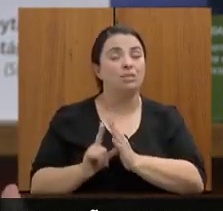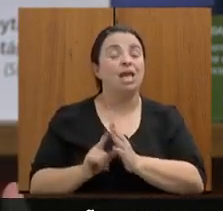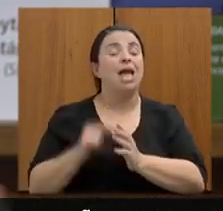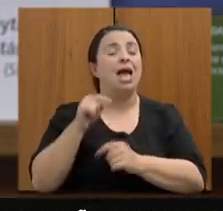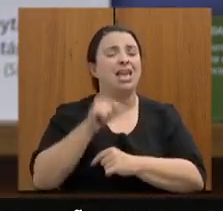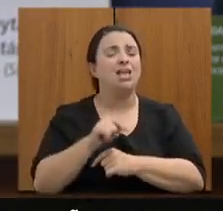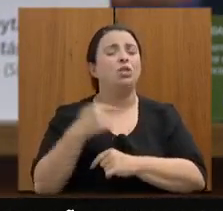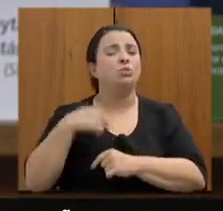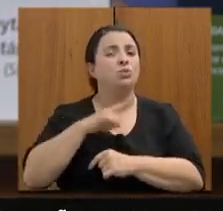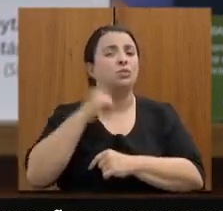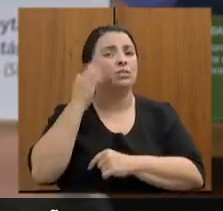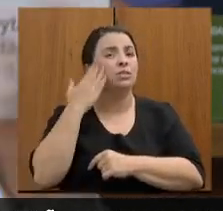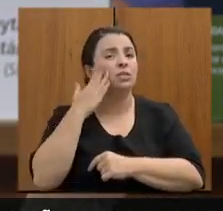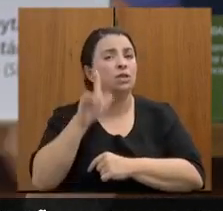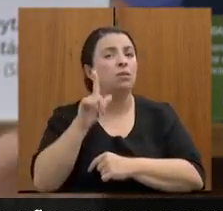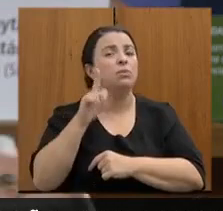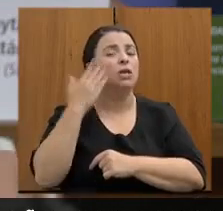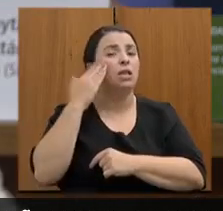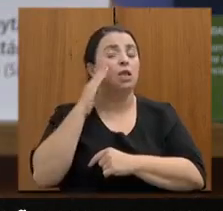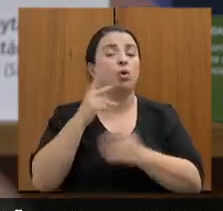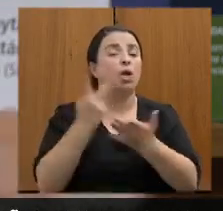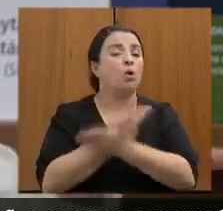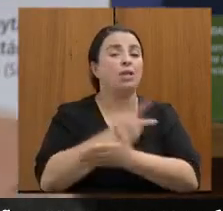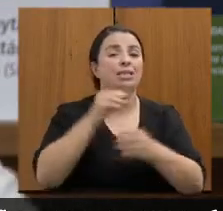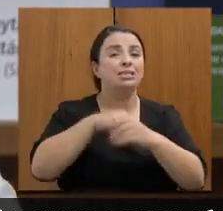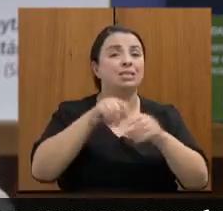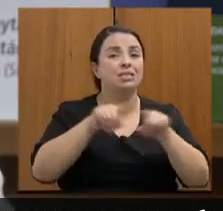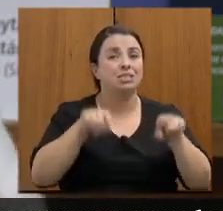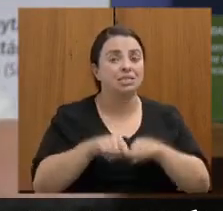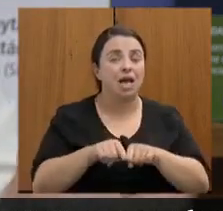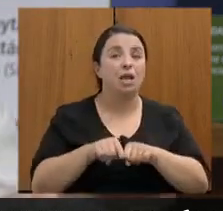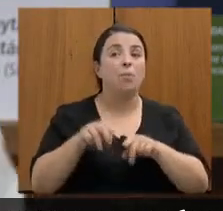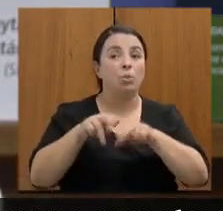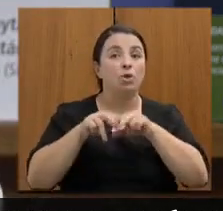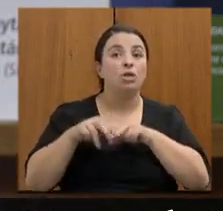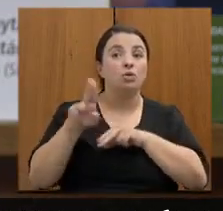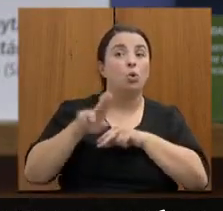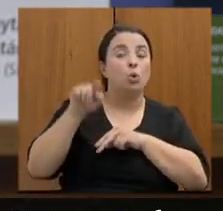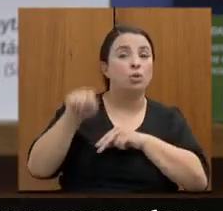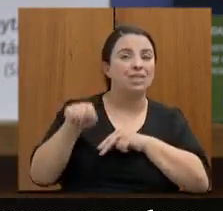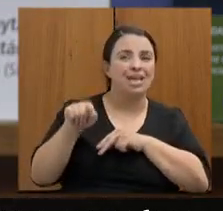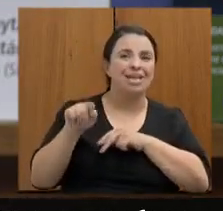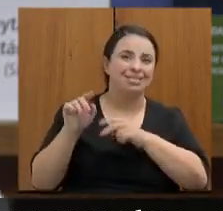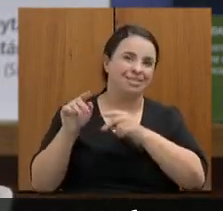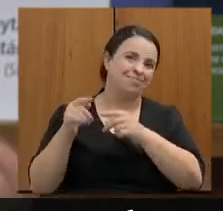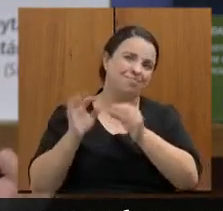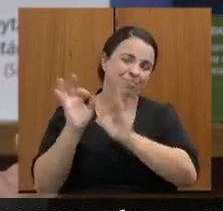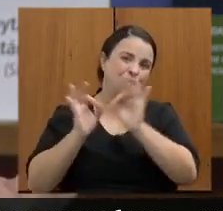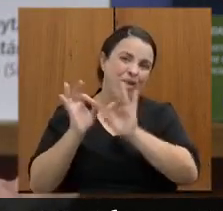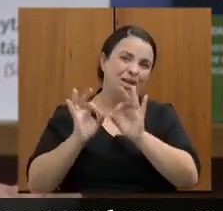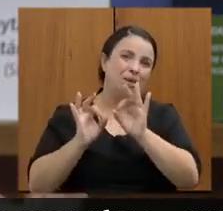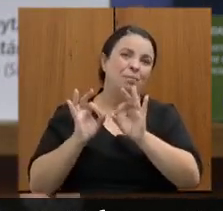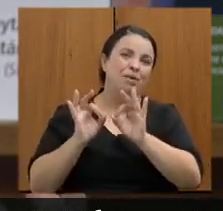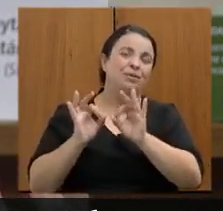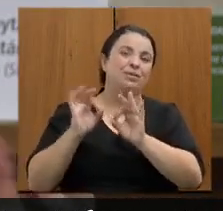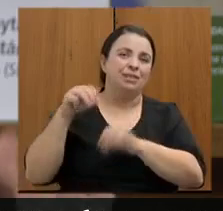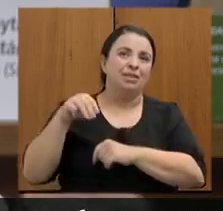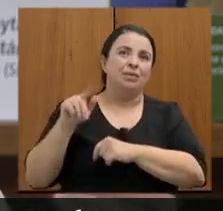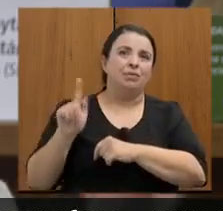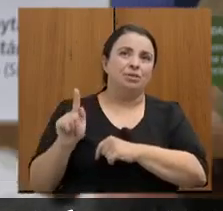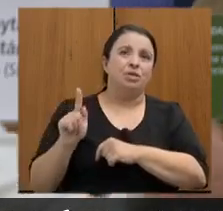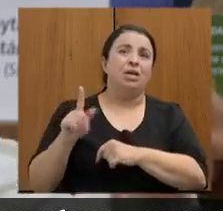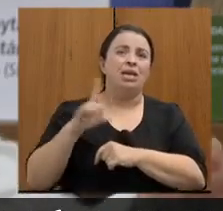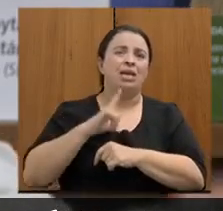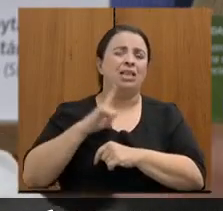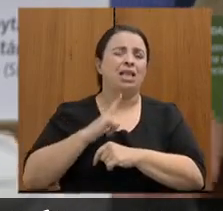da construção do mapa MG em que a gente está com essa consolidação já de mais de 70% dos códigos de habilidade cobertos